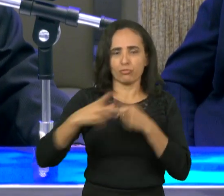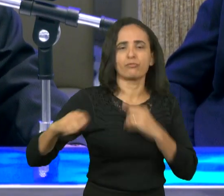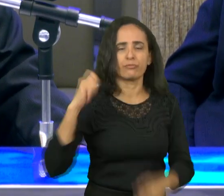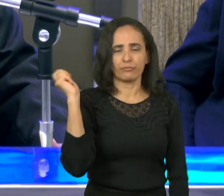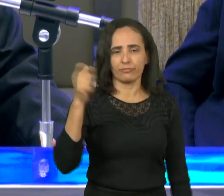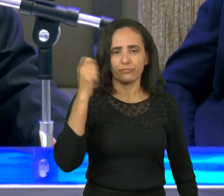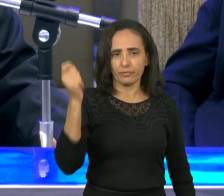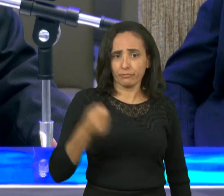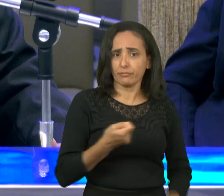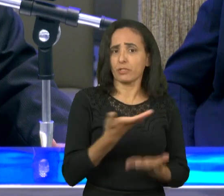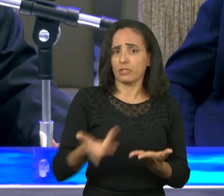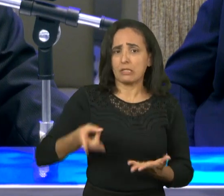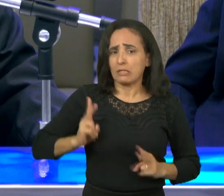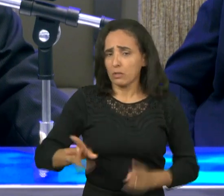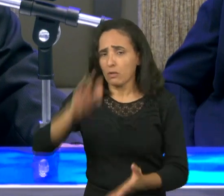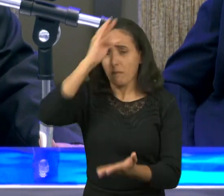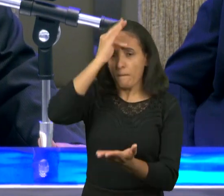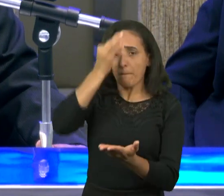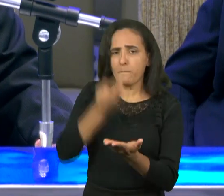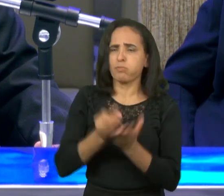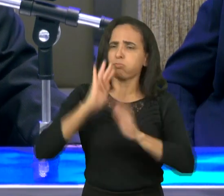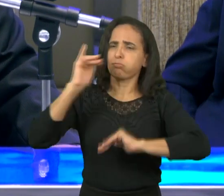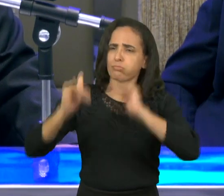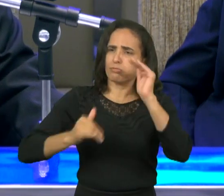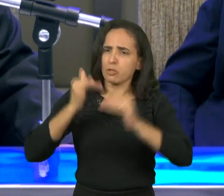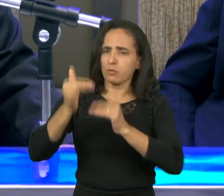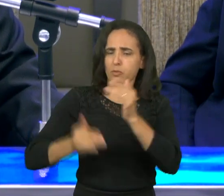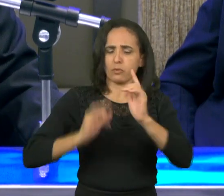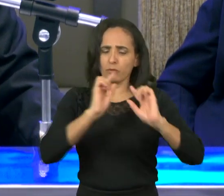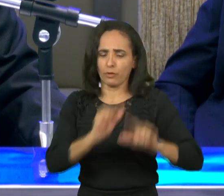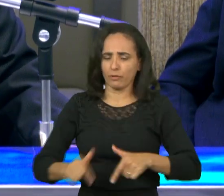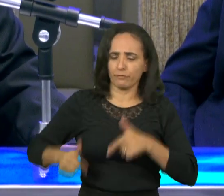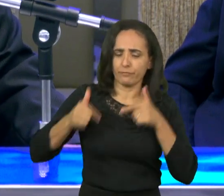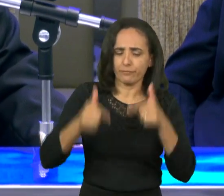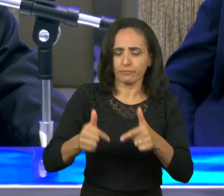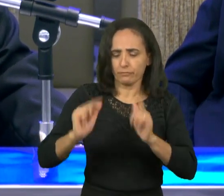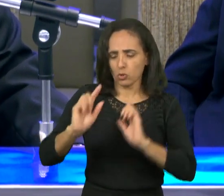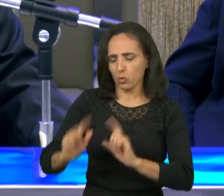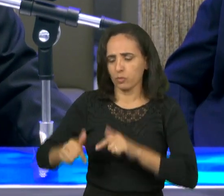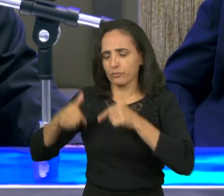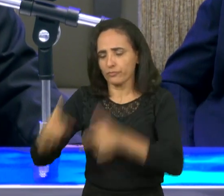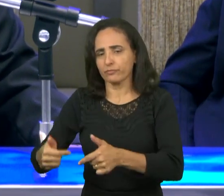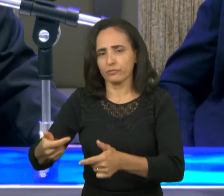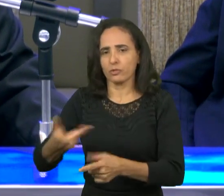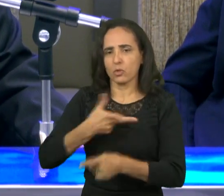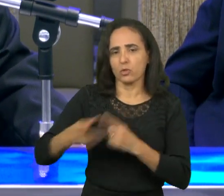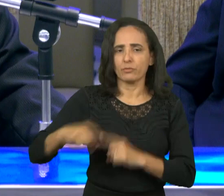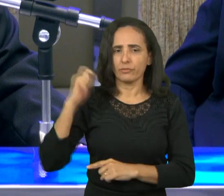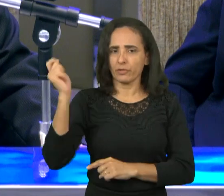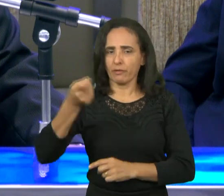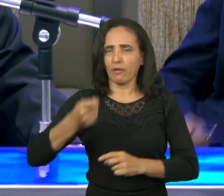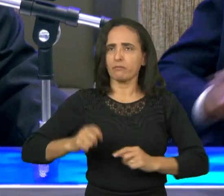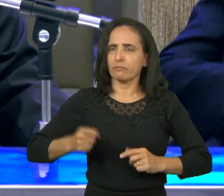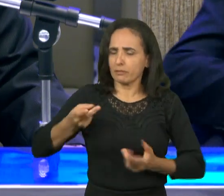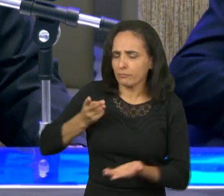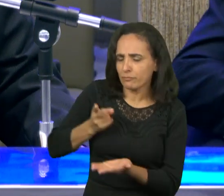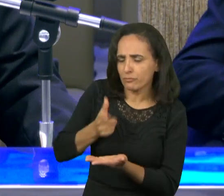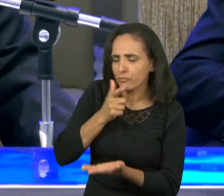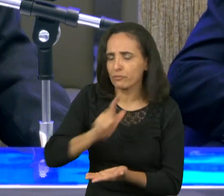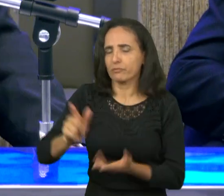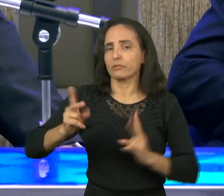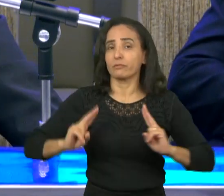meus irmãos pela fé vamos vencendo os obstáculos as dificuldades as provações neste tempo